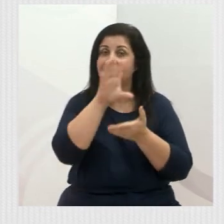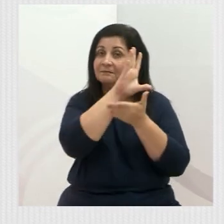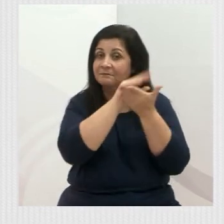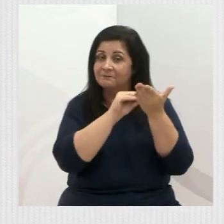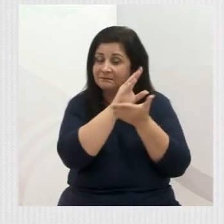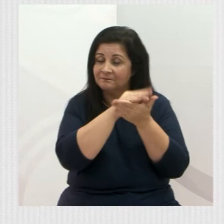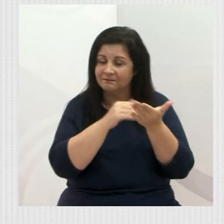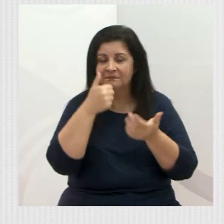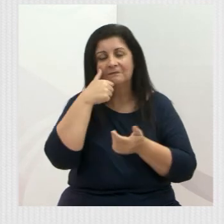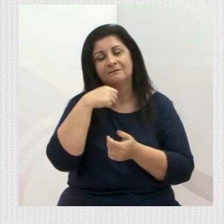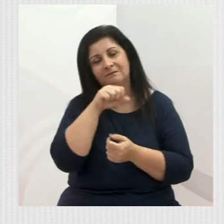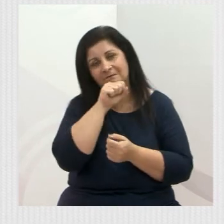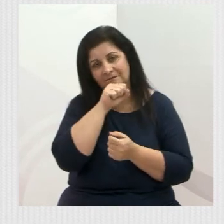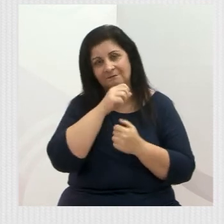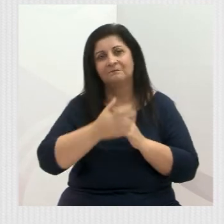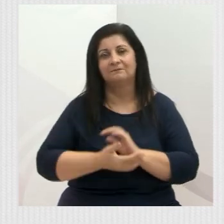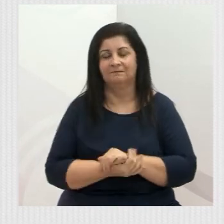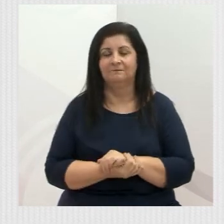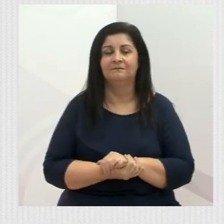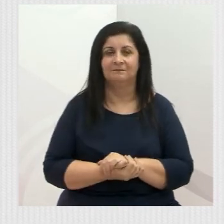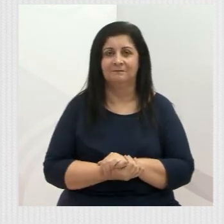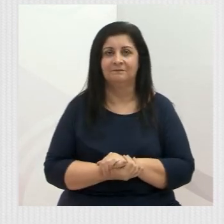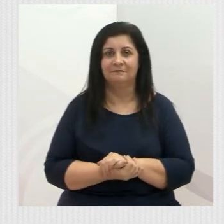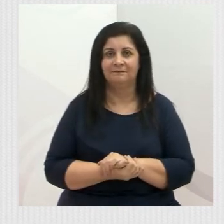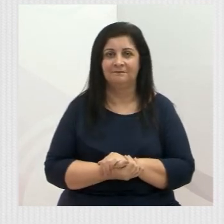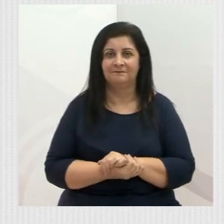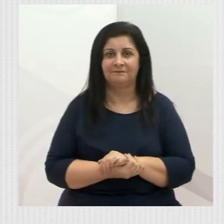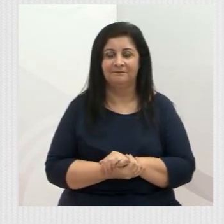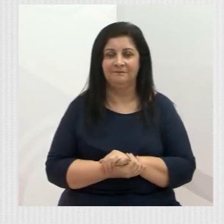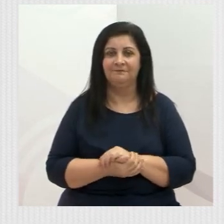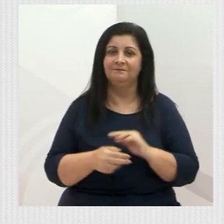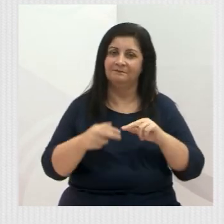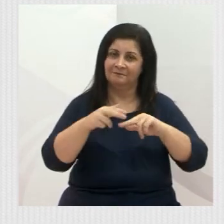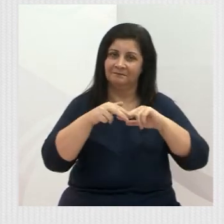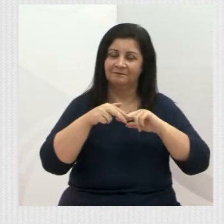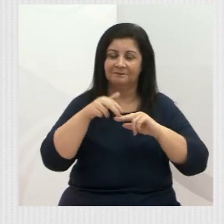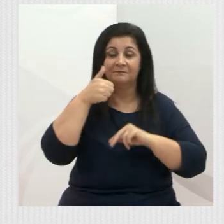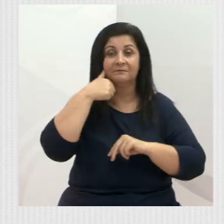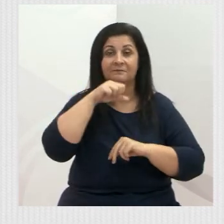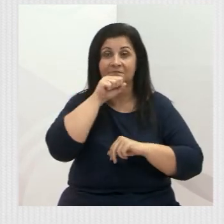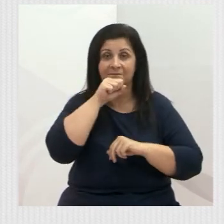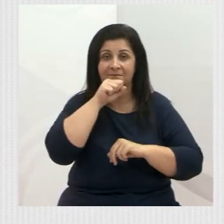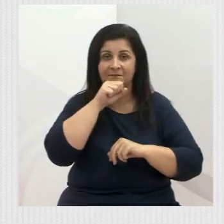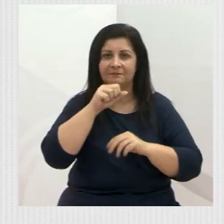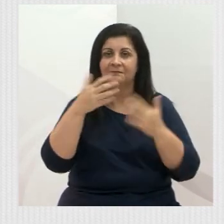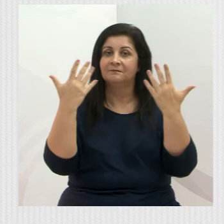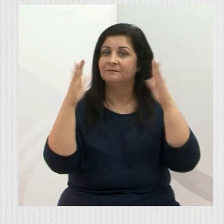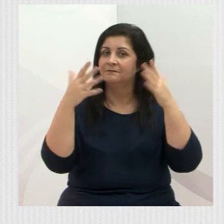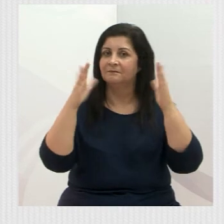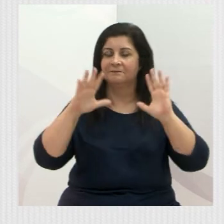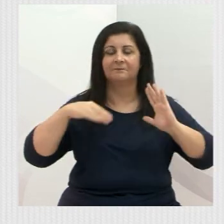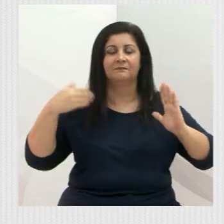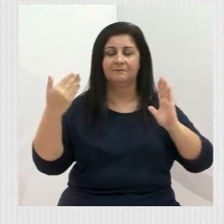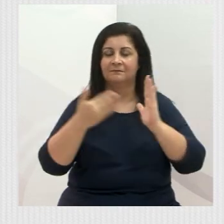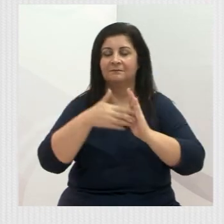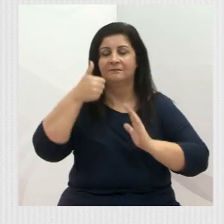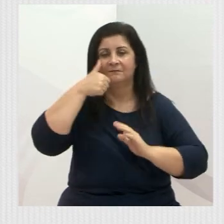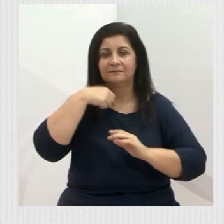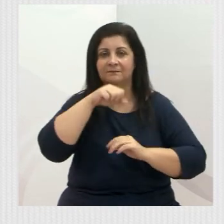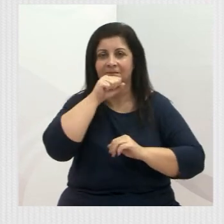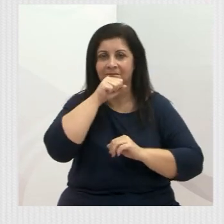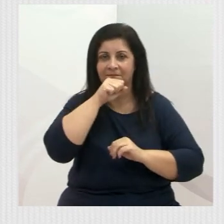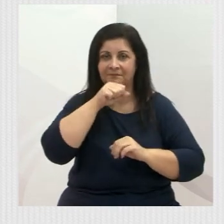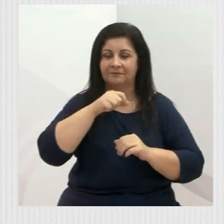que a senhora me dá. Então, por meio dela, quero parabenizar todas as mães do nosso município e do Brasil